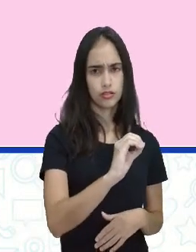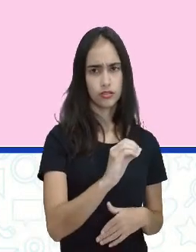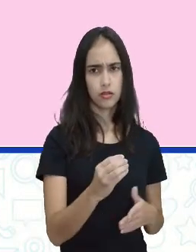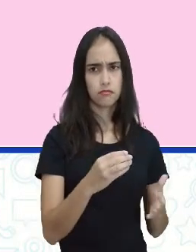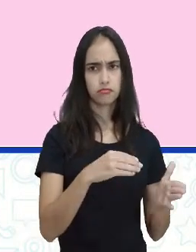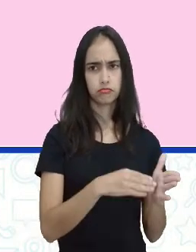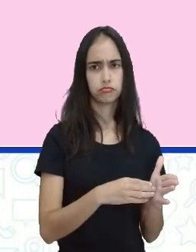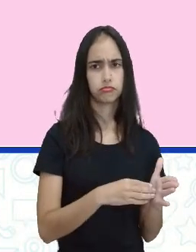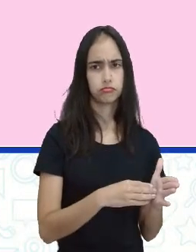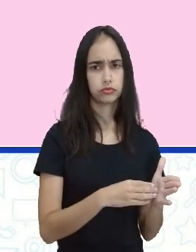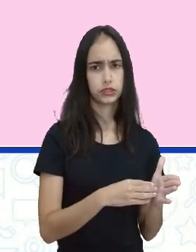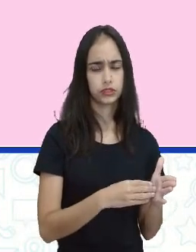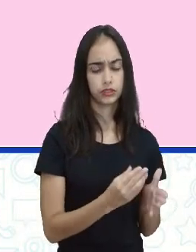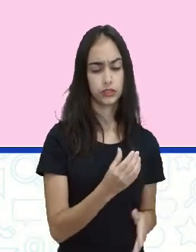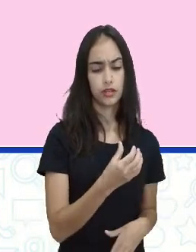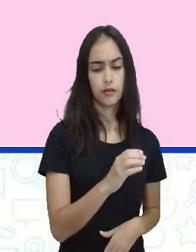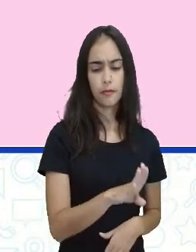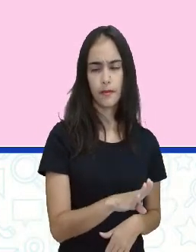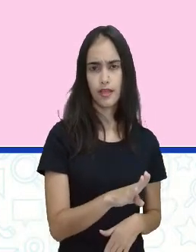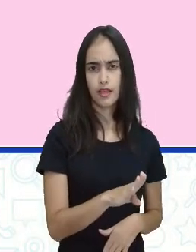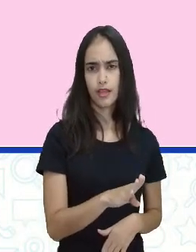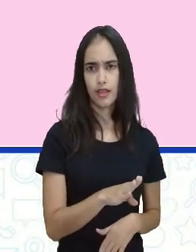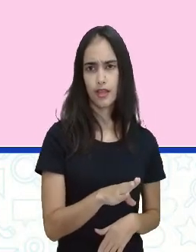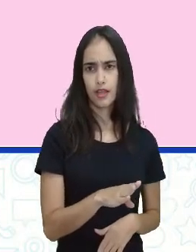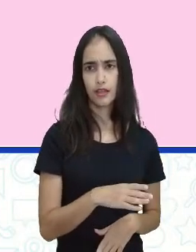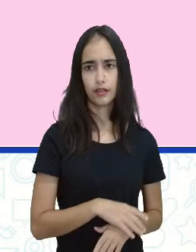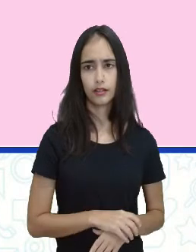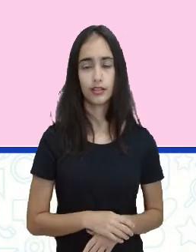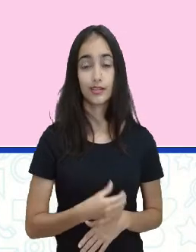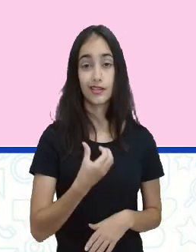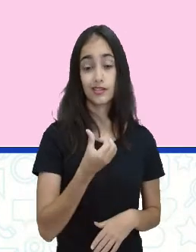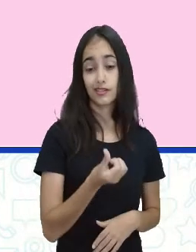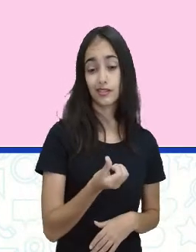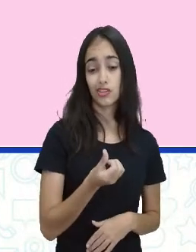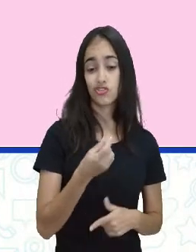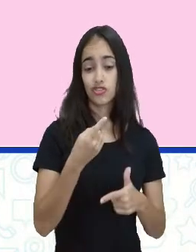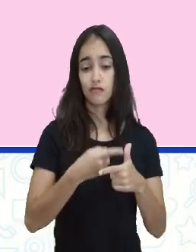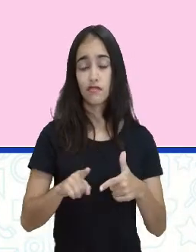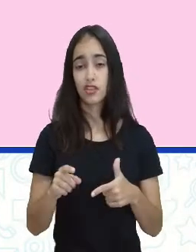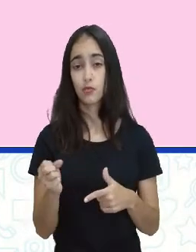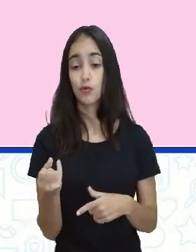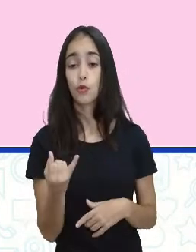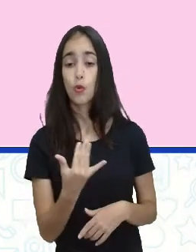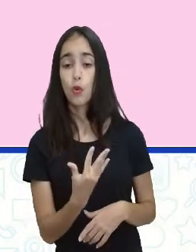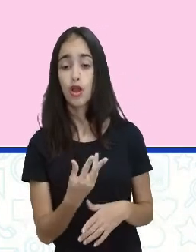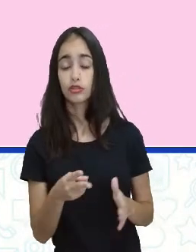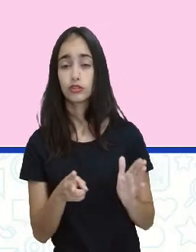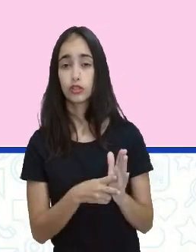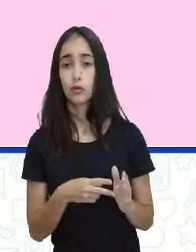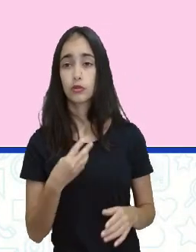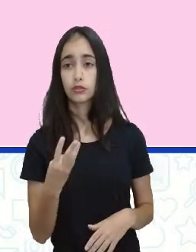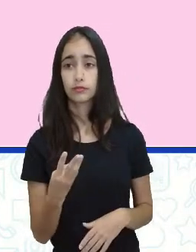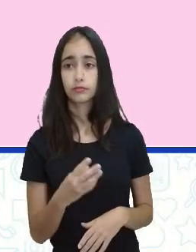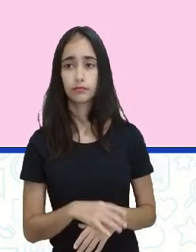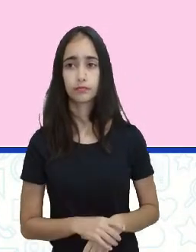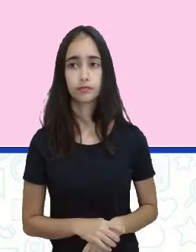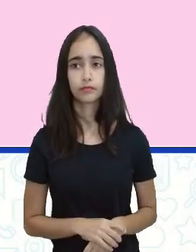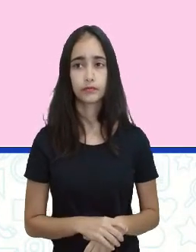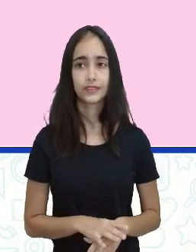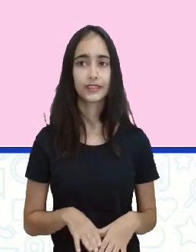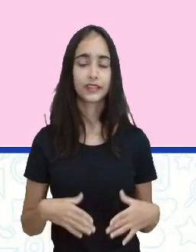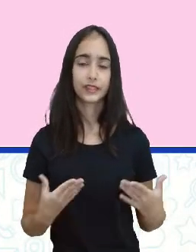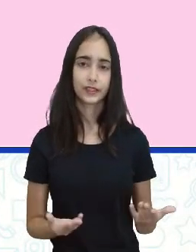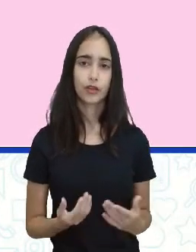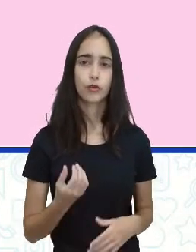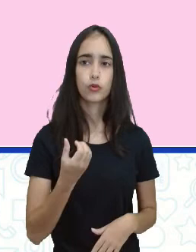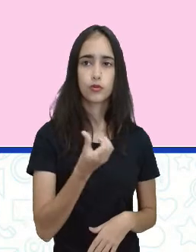dividido por quanto que dá 3? Dividido por 2. Então, 60 vezes 2. O total